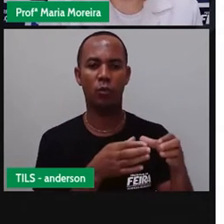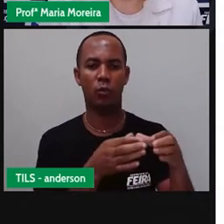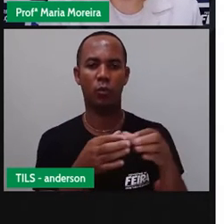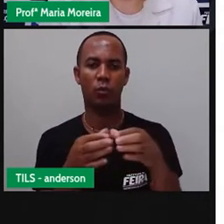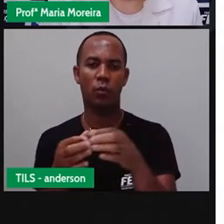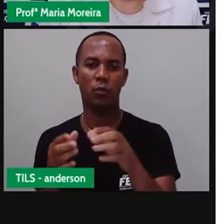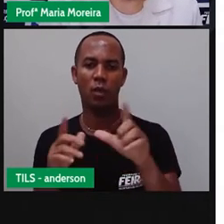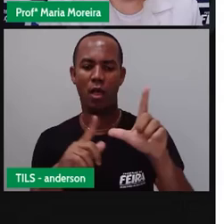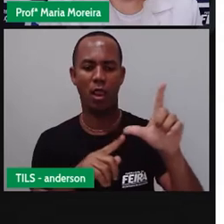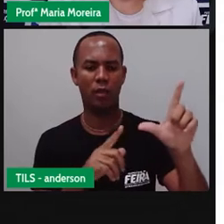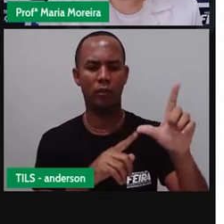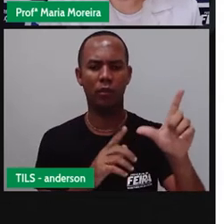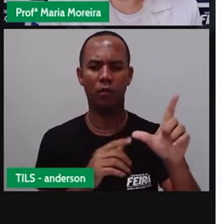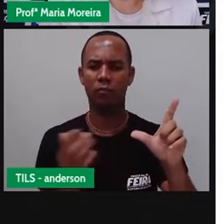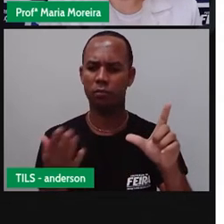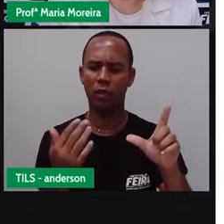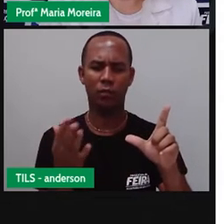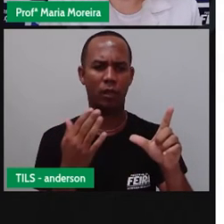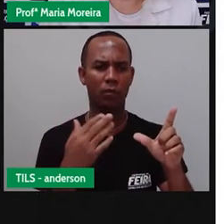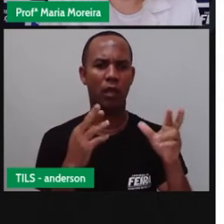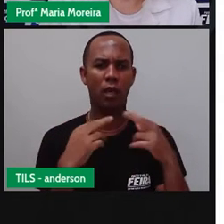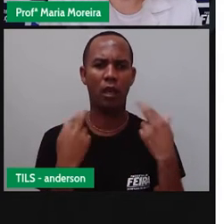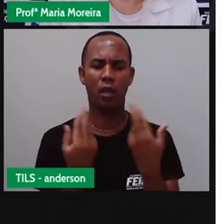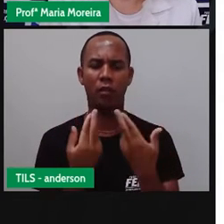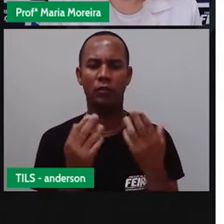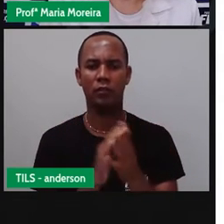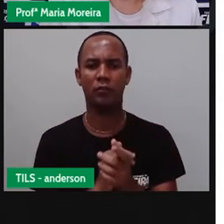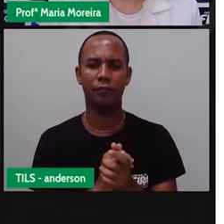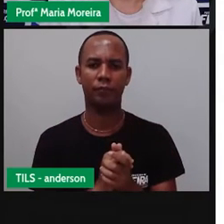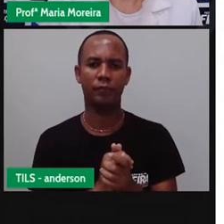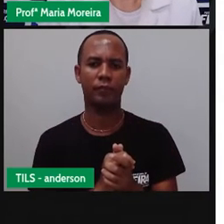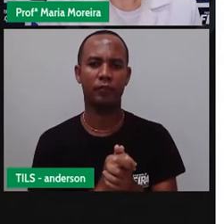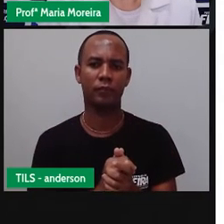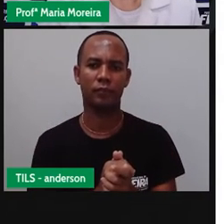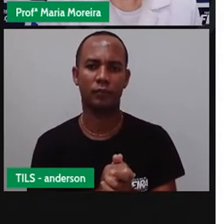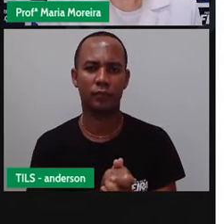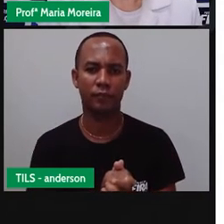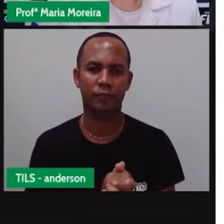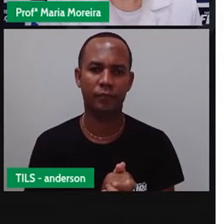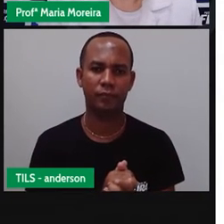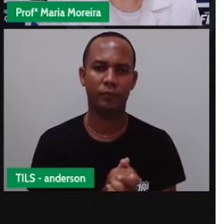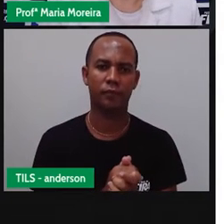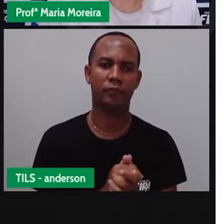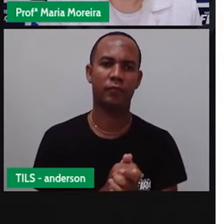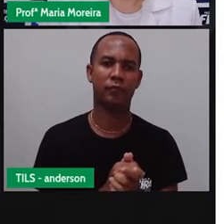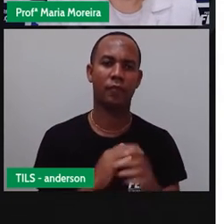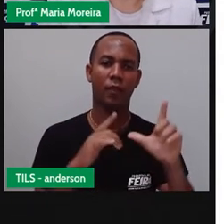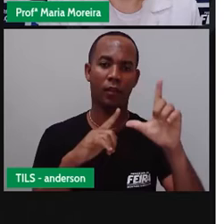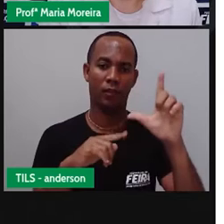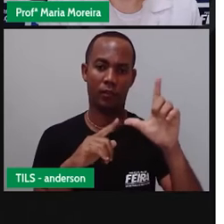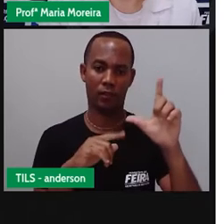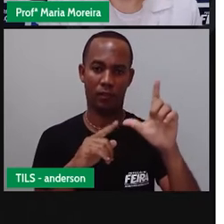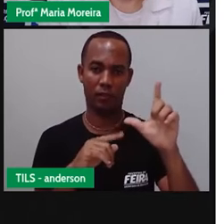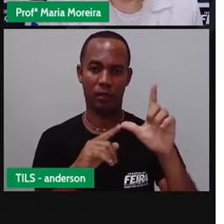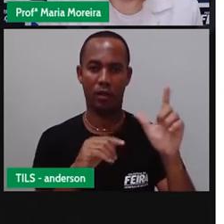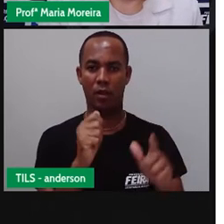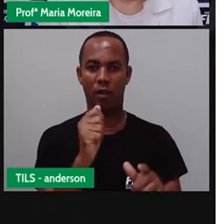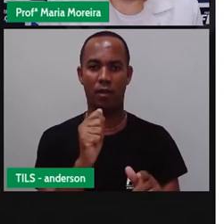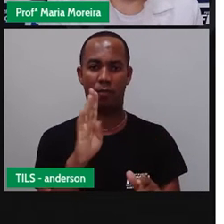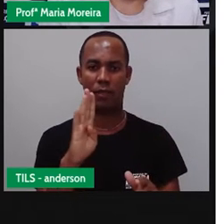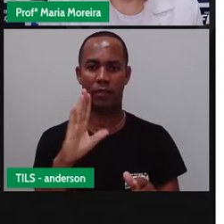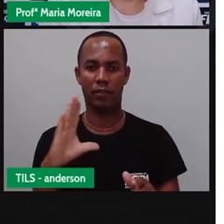A reunião das letras. O que será que vai falar esse texto, Anderson? Vamos lá! As letras do alfabeto